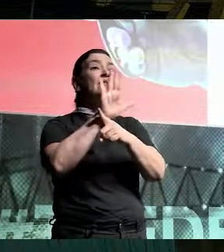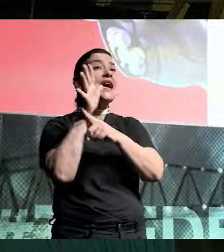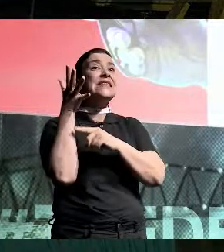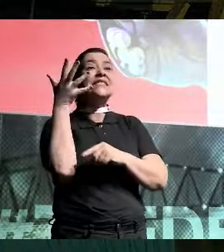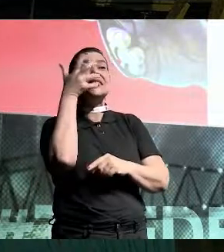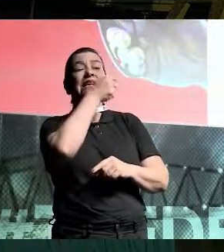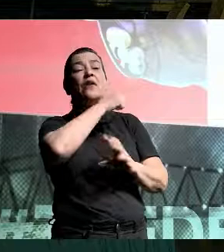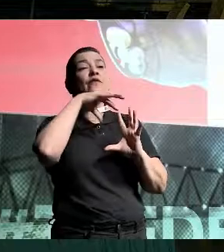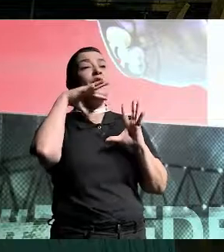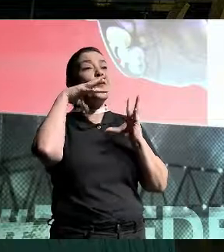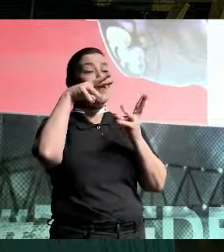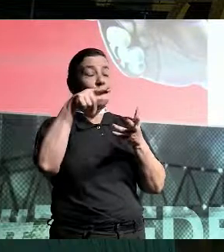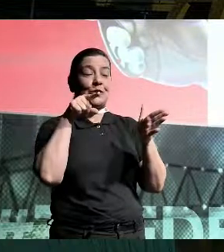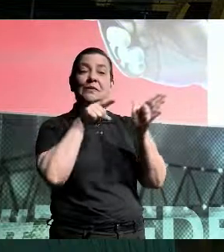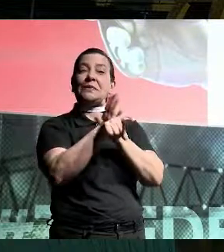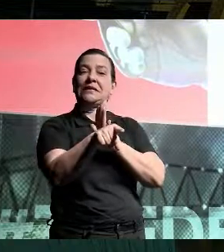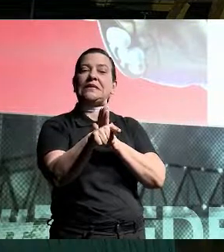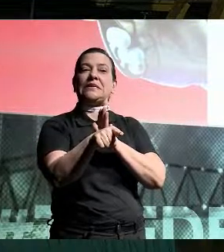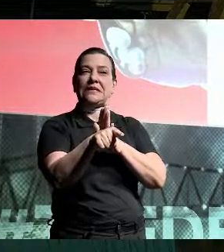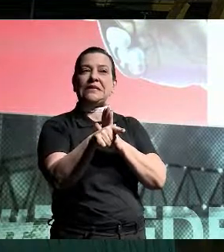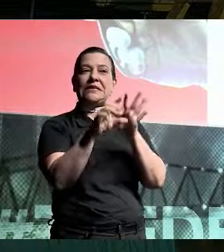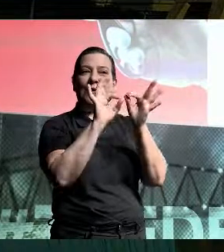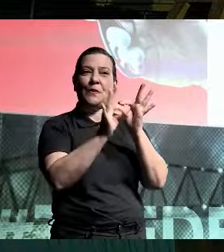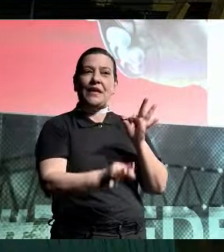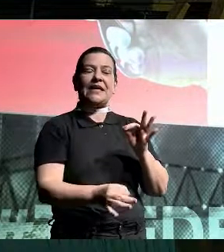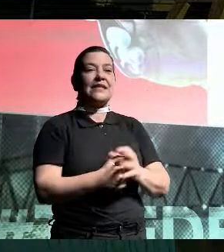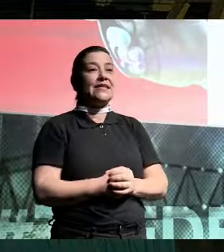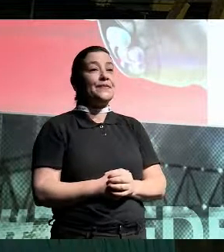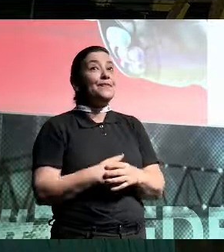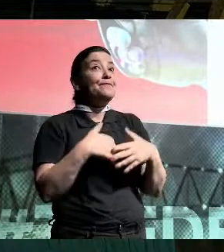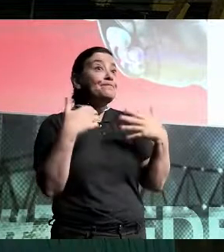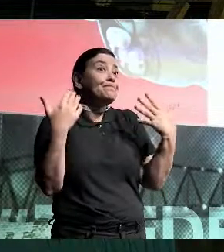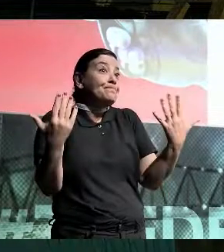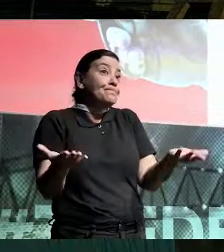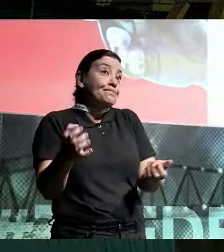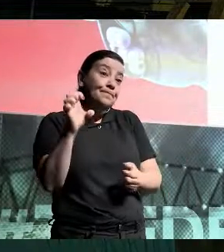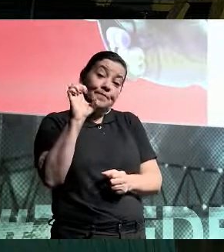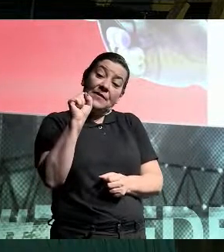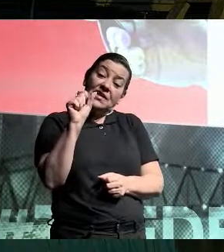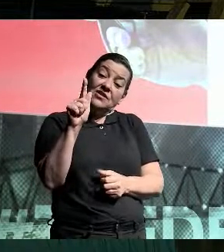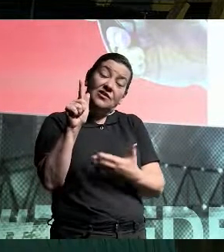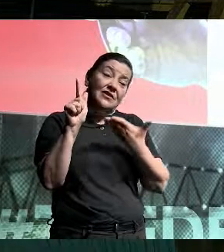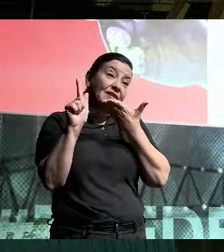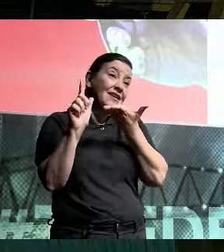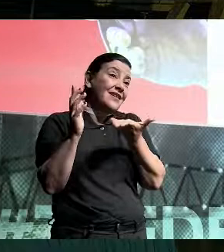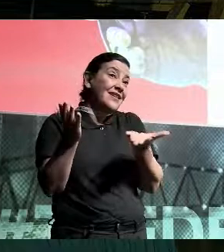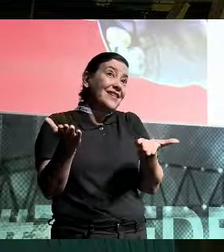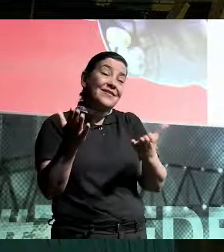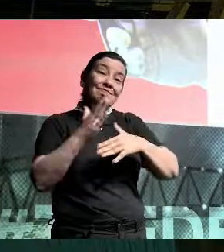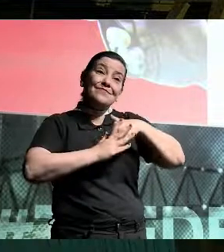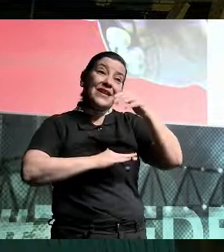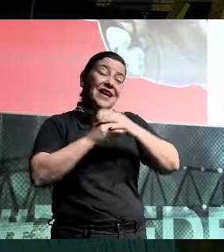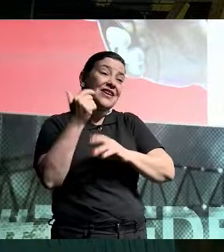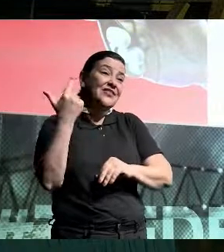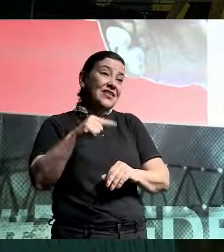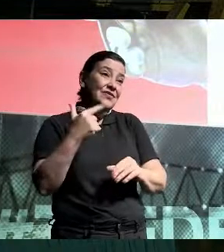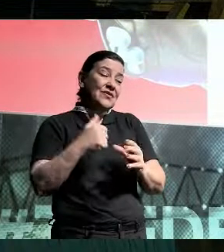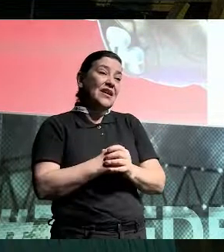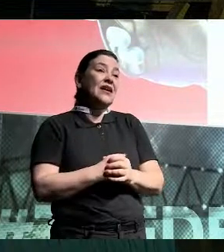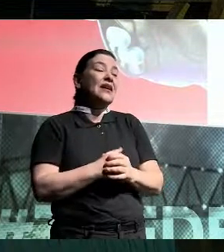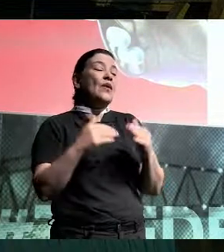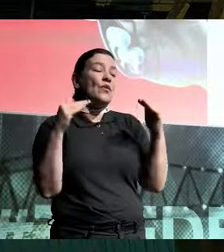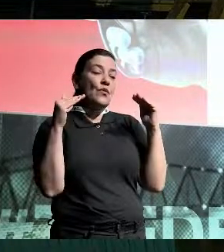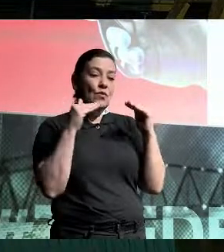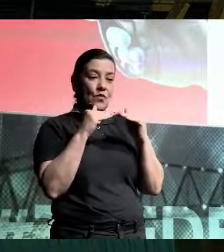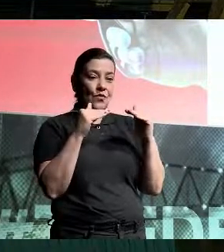Bom, pergunta complexa, mas definitivamente não é o ESG se ele não for colocado em prática, isso sim, isso eu